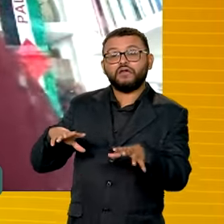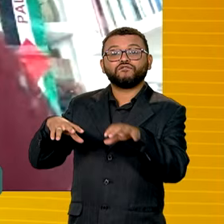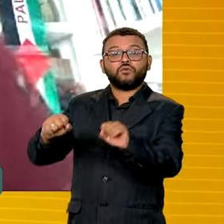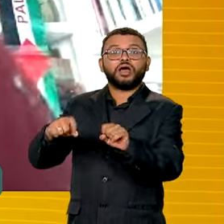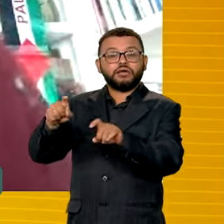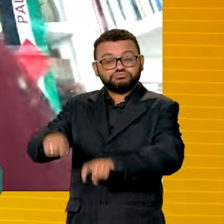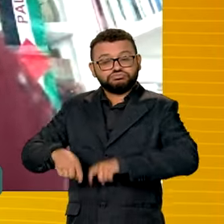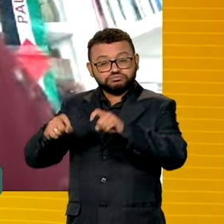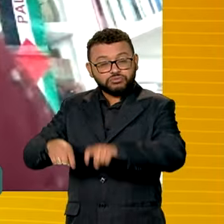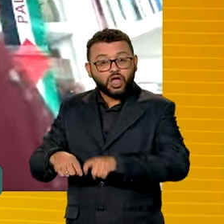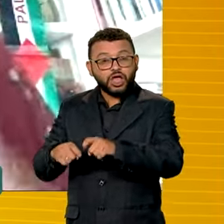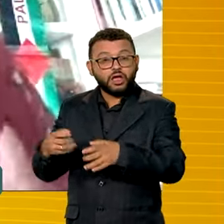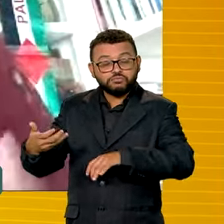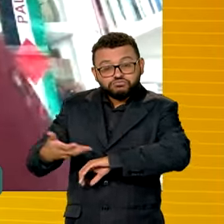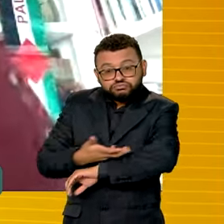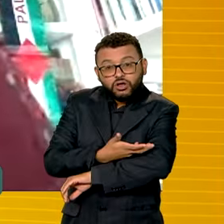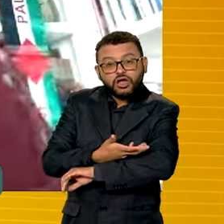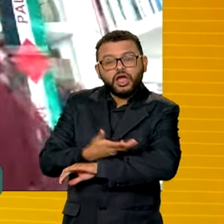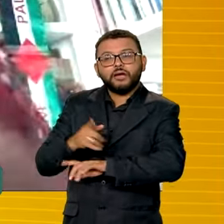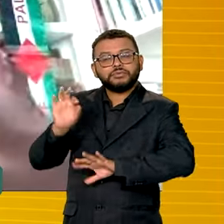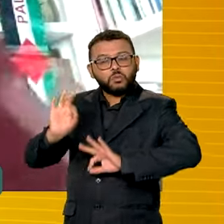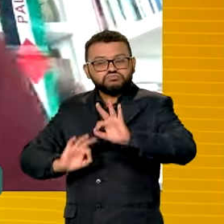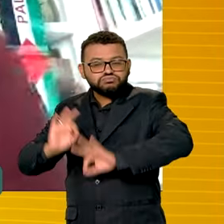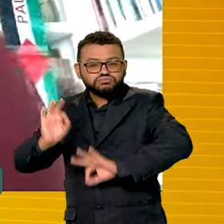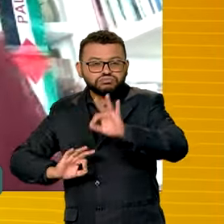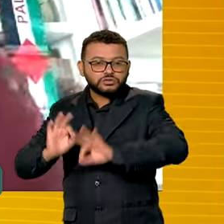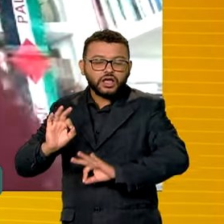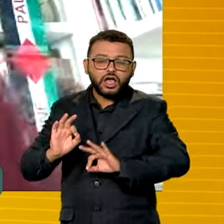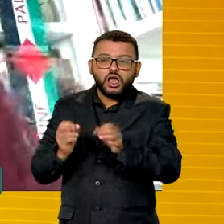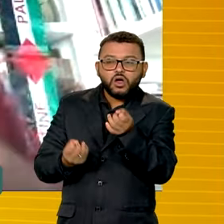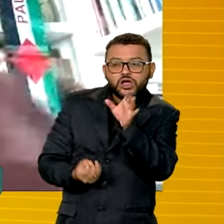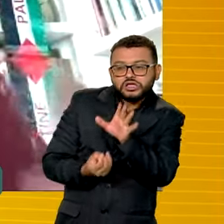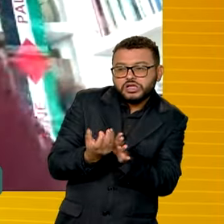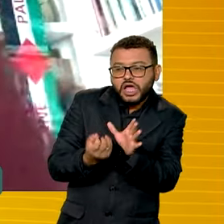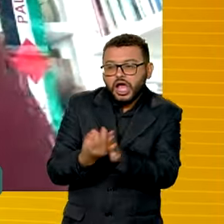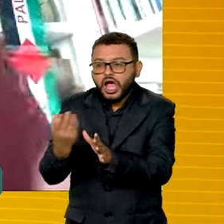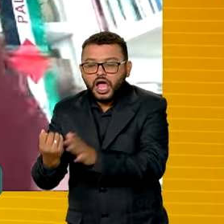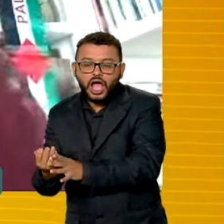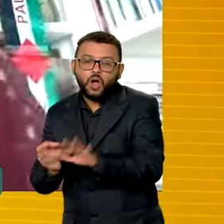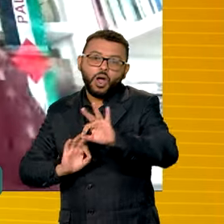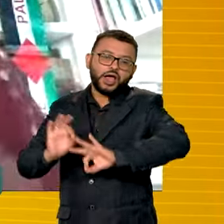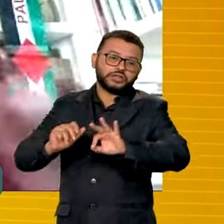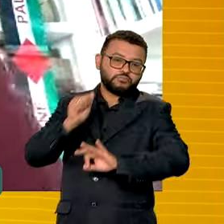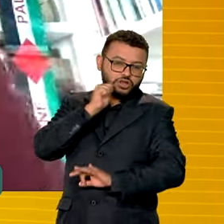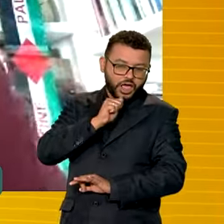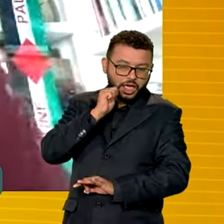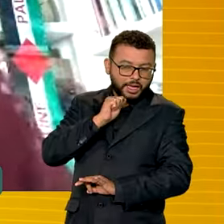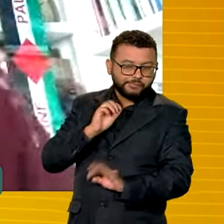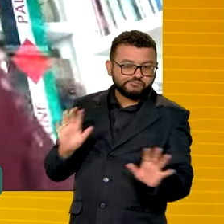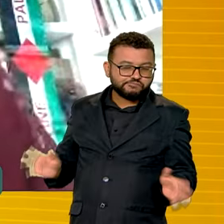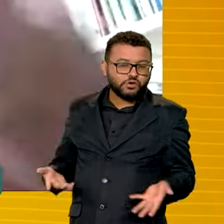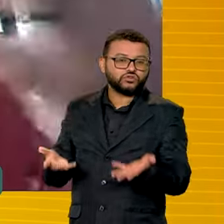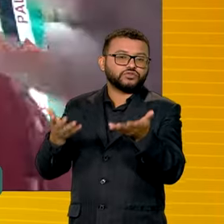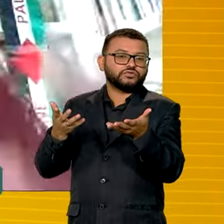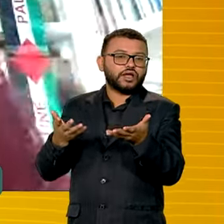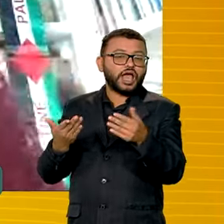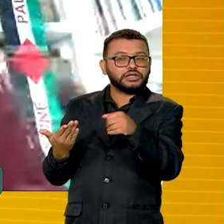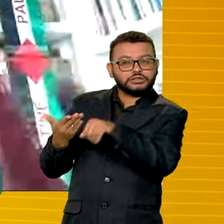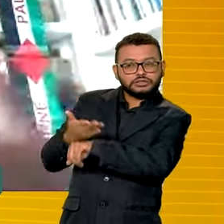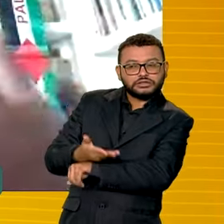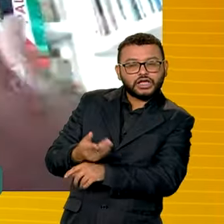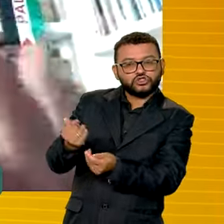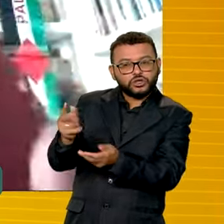é a própria organização, organização da produção, organização das mulheres, acesso a